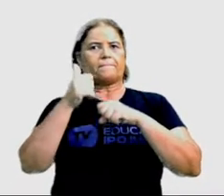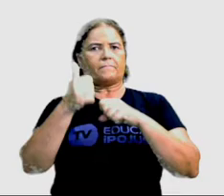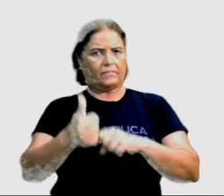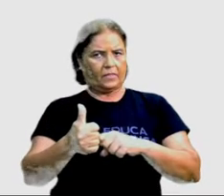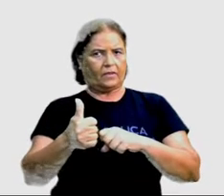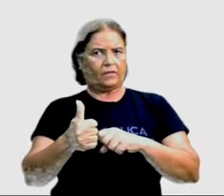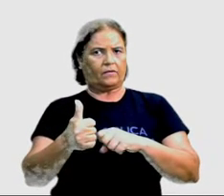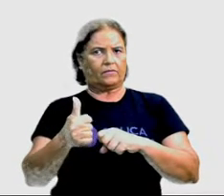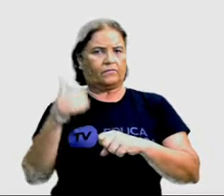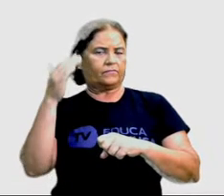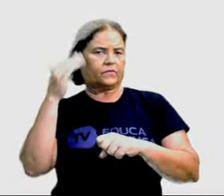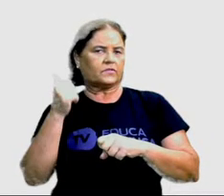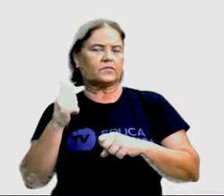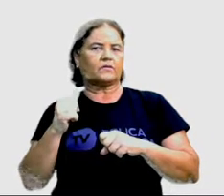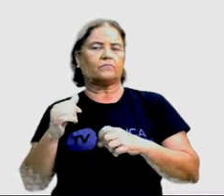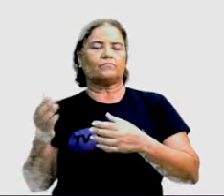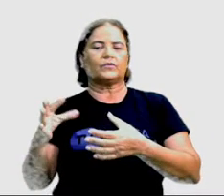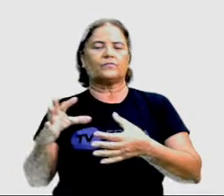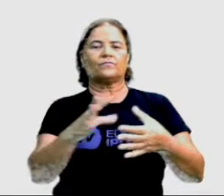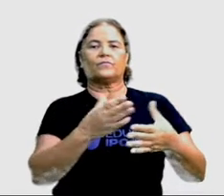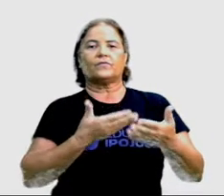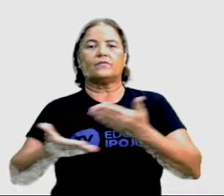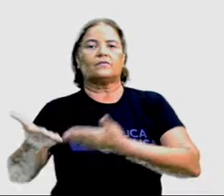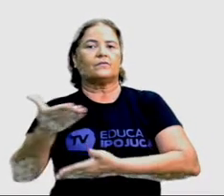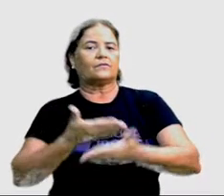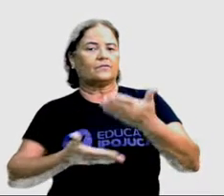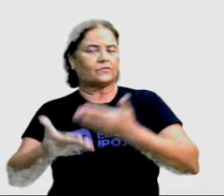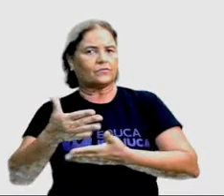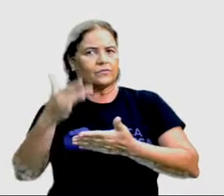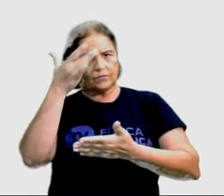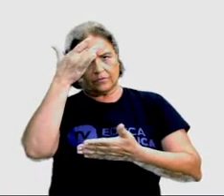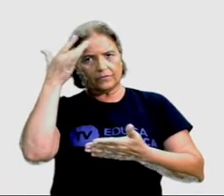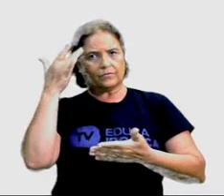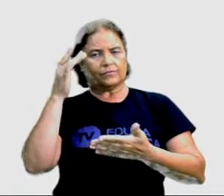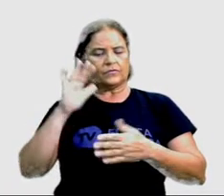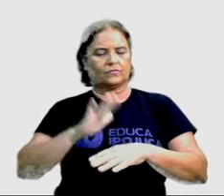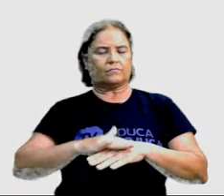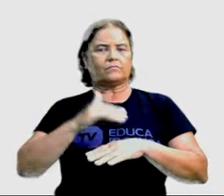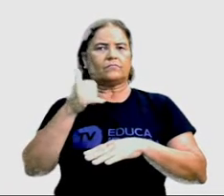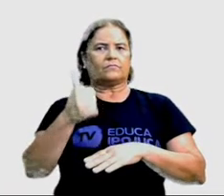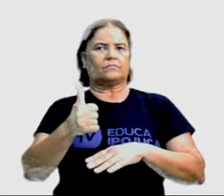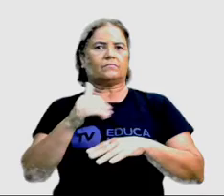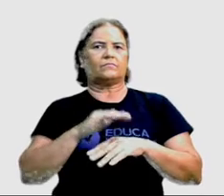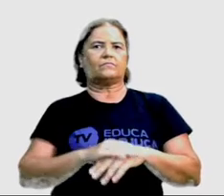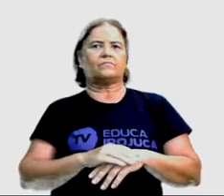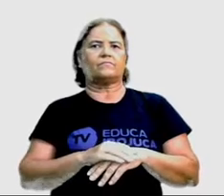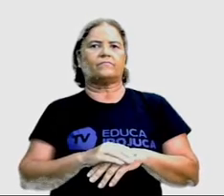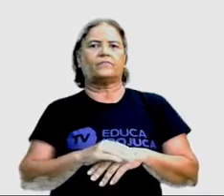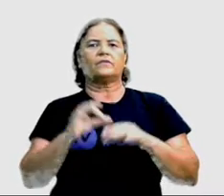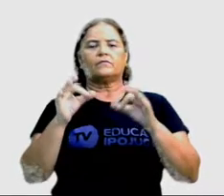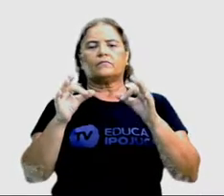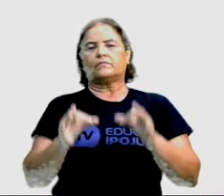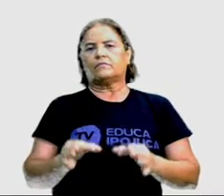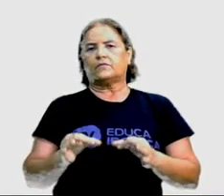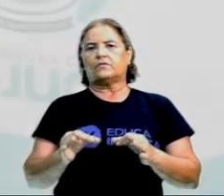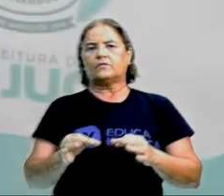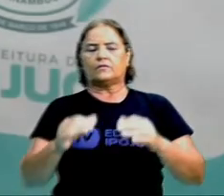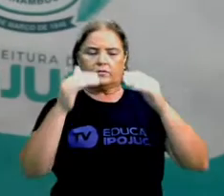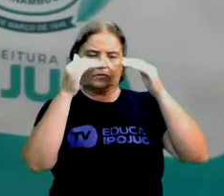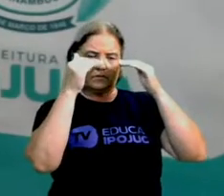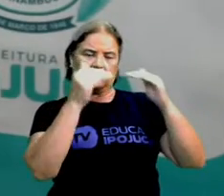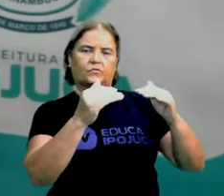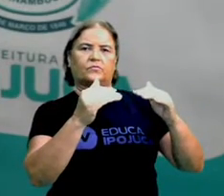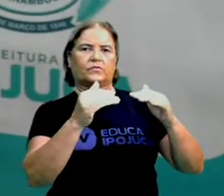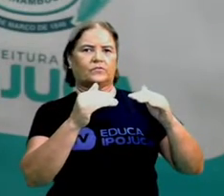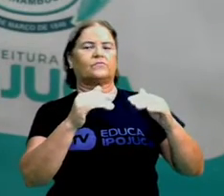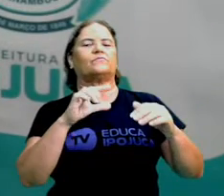saber melhor me interagir com as pessoas. E assim, com certeza, o respeito vai